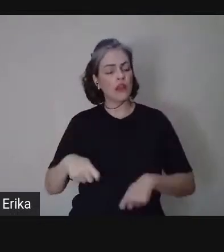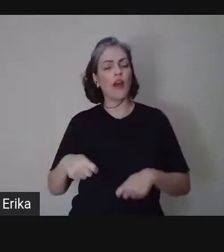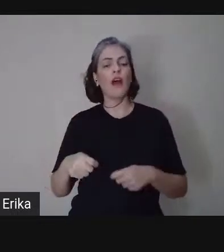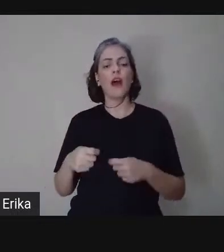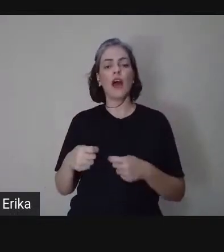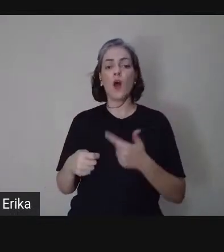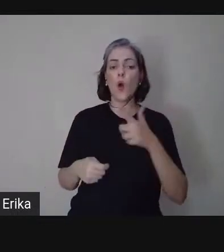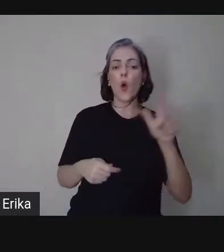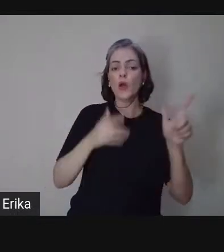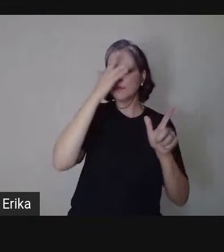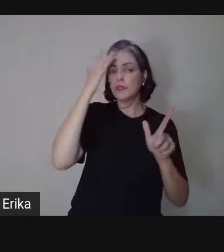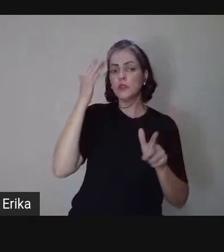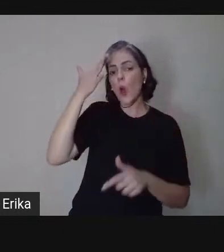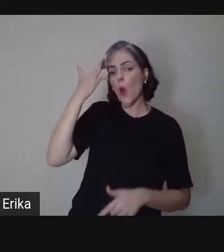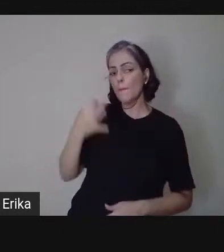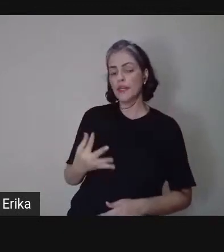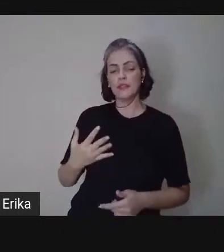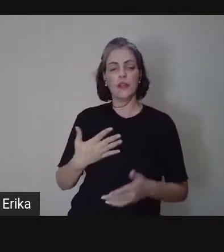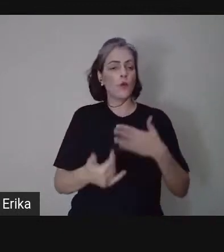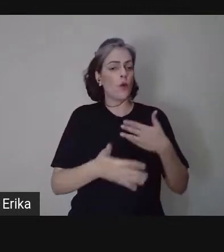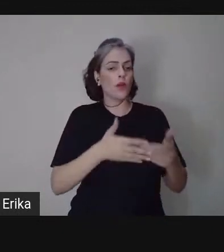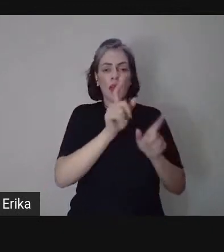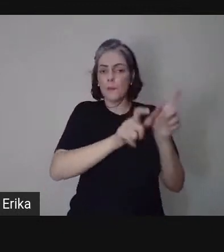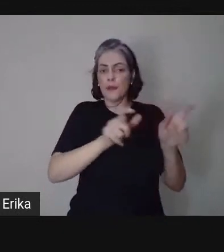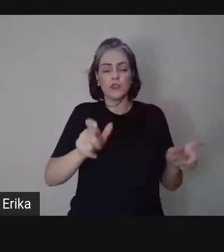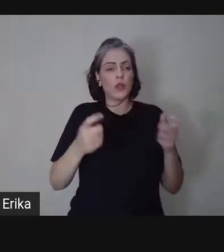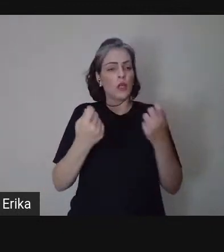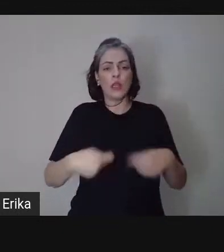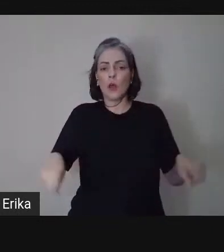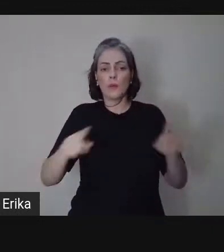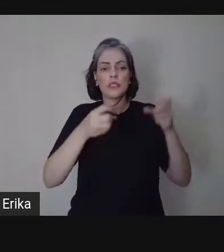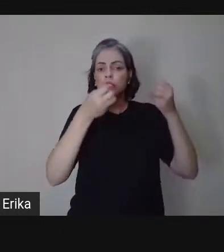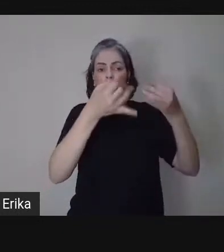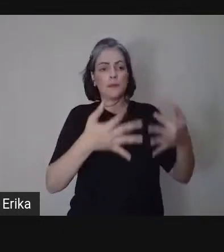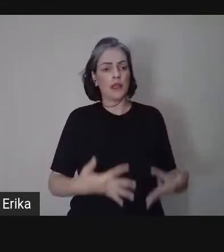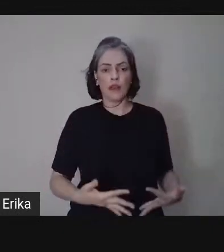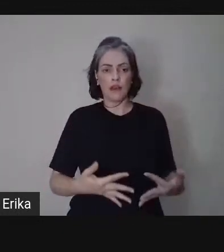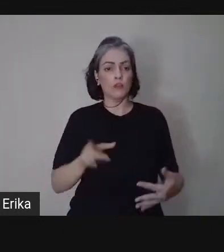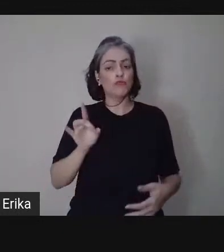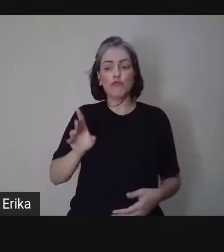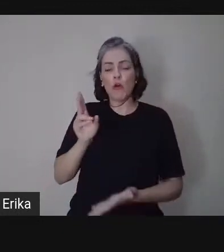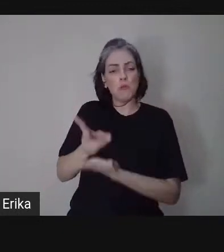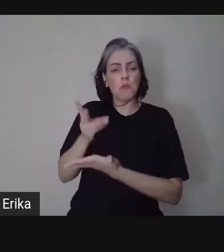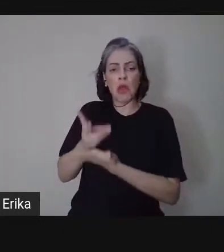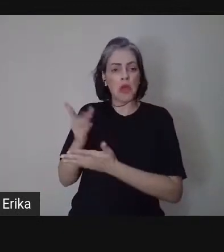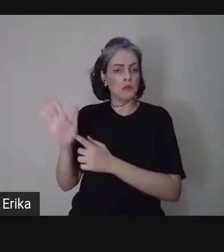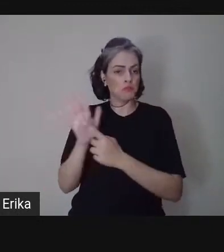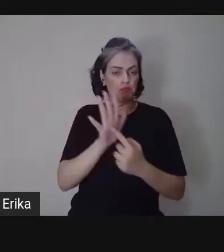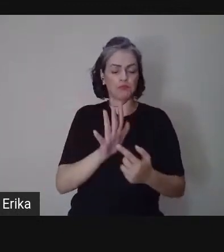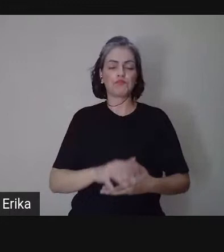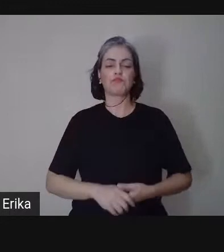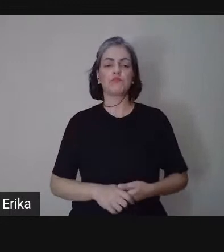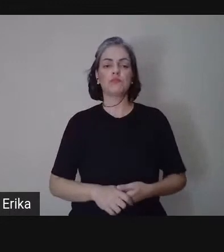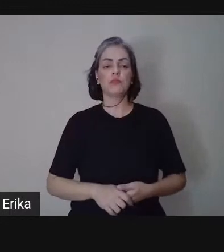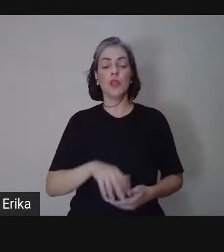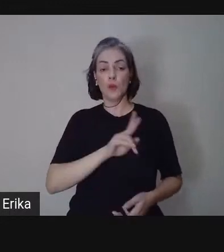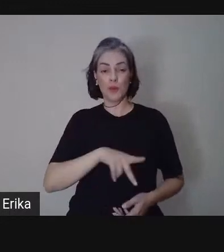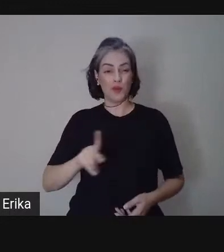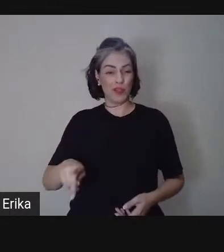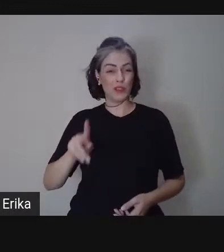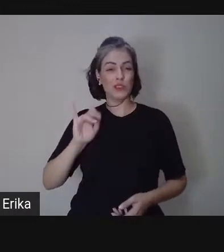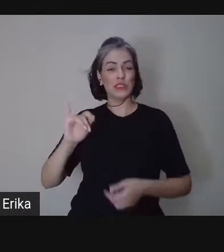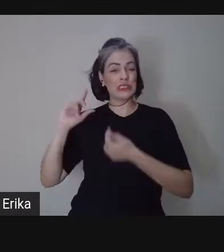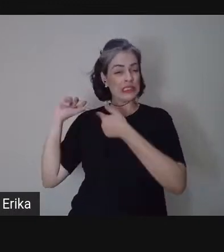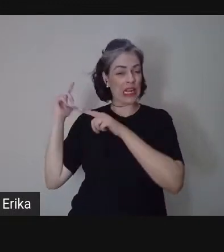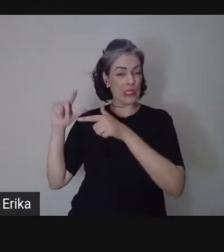qualquer pessoa, sem a necessidade, às vezes, de explicação para além do seu próprio conteúdo. Os professores tradicionais,